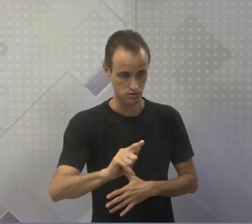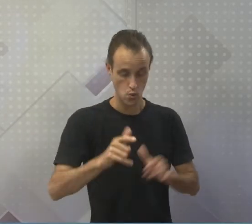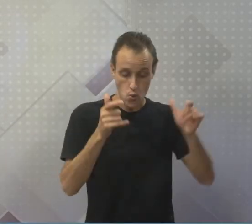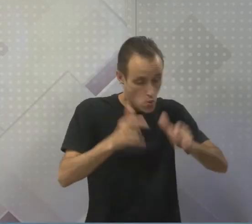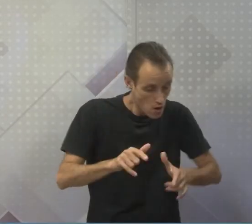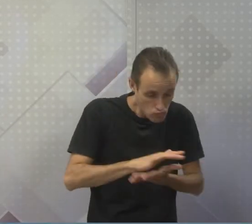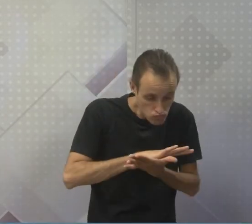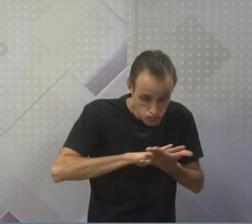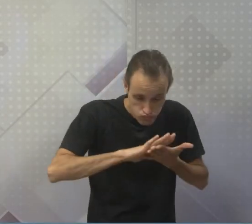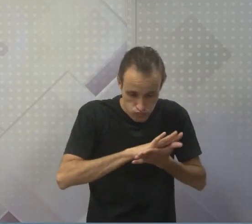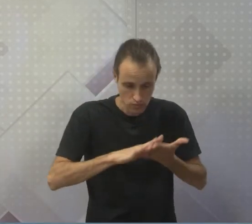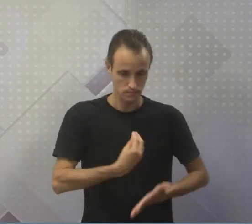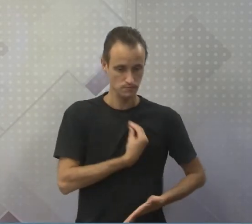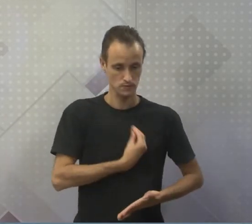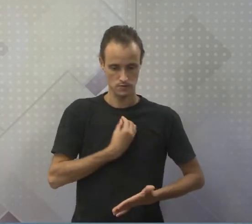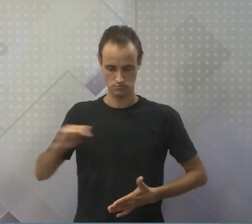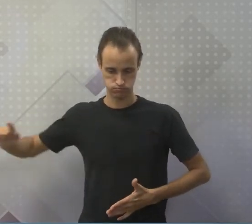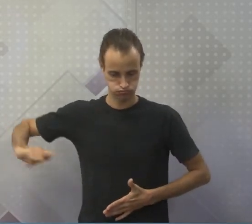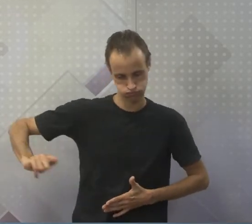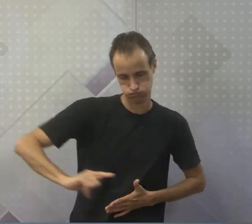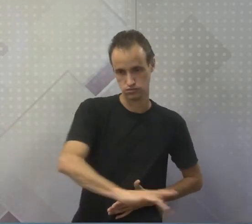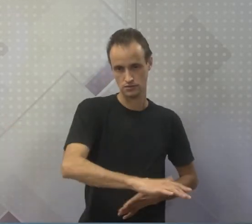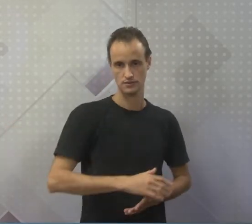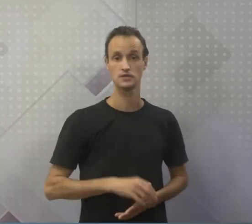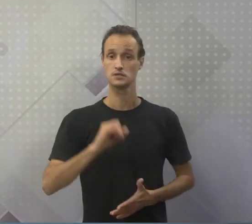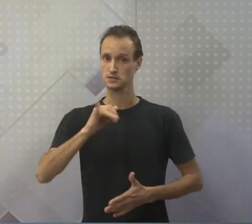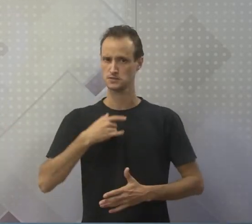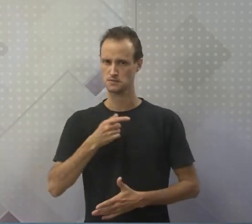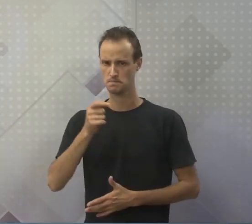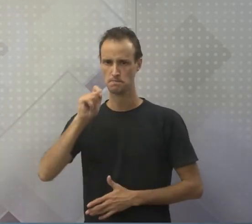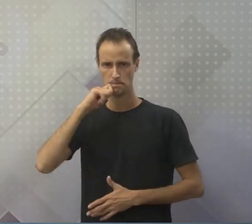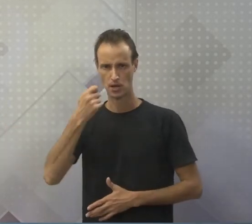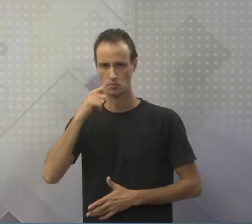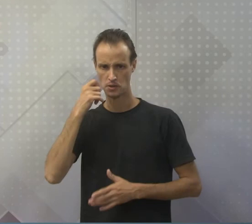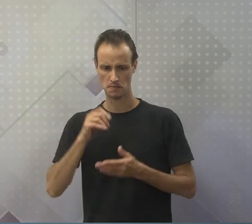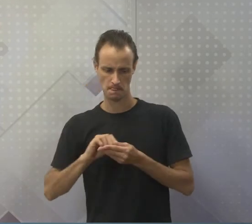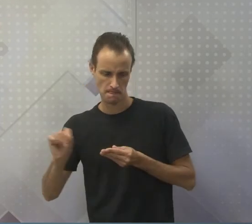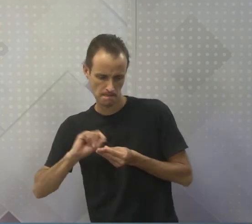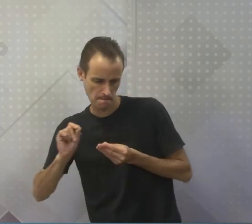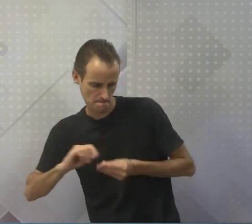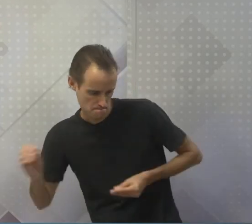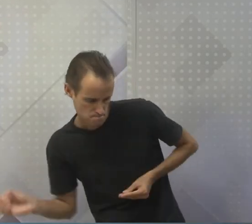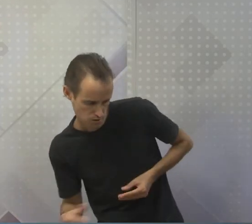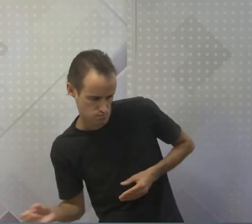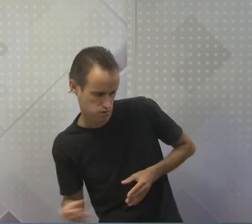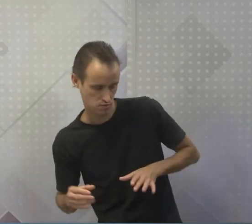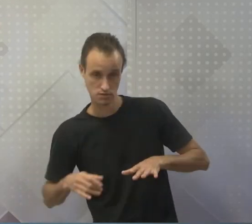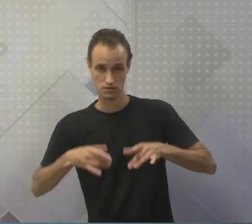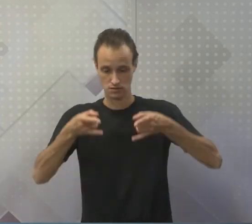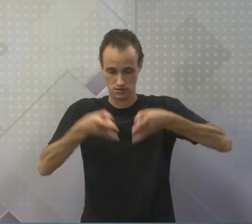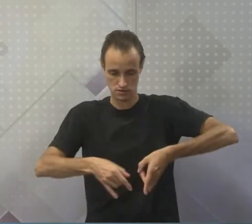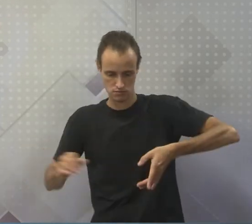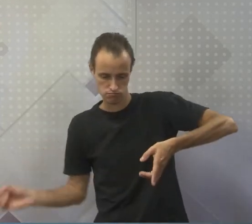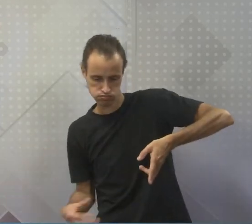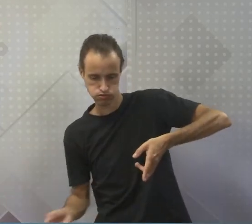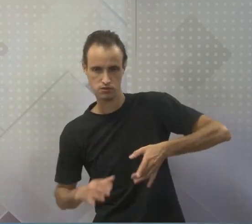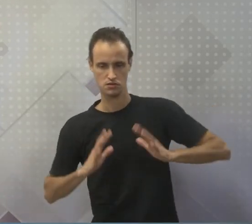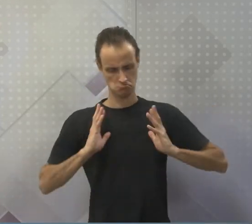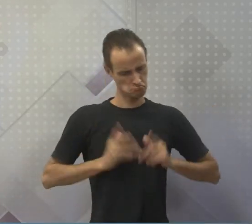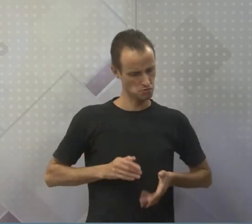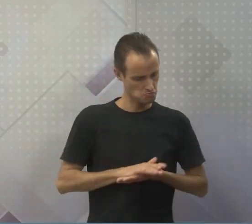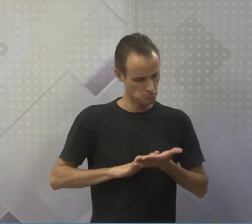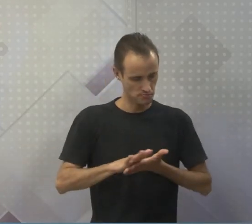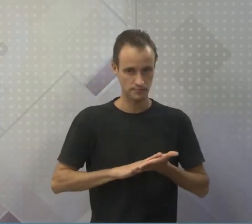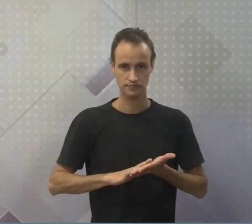vida. Ora, se você pegar aí na sua casa, jogar sempre pedaço de pão, resto de comida, em barco da sua cama e não limpar, não